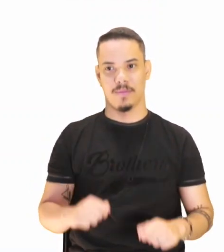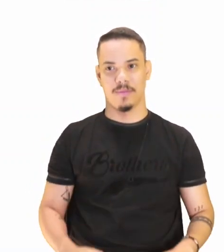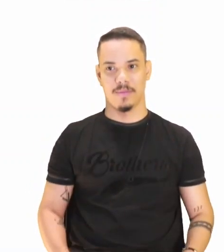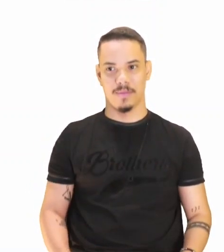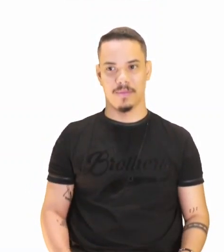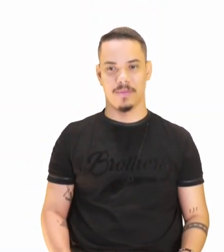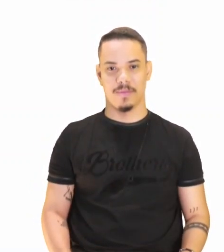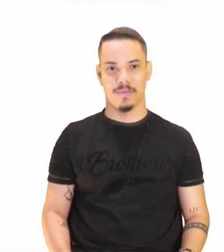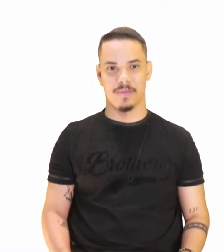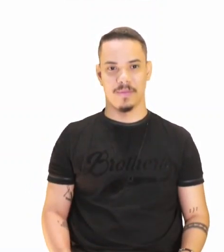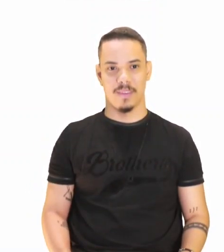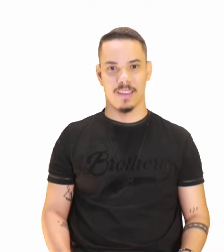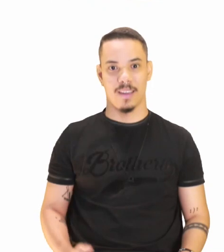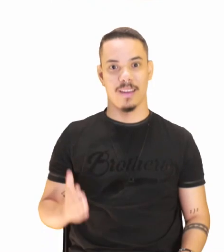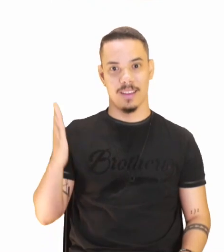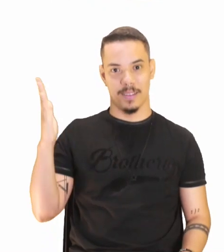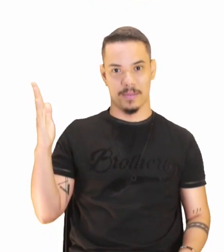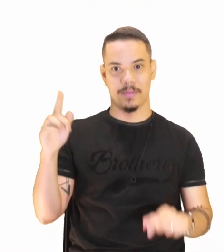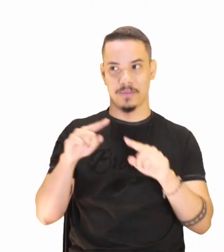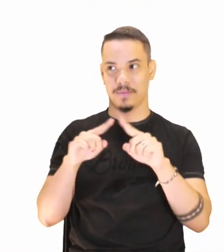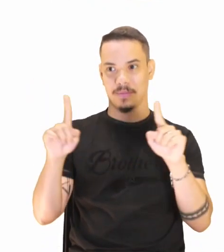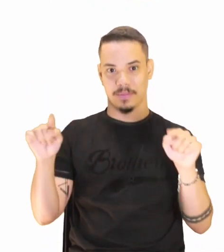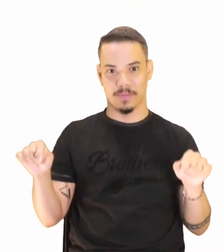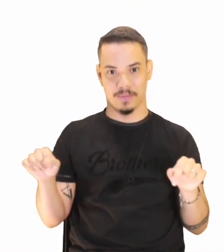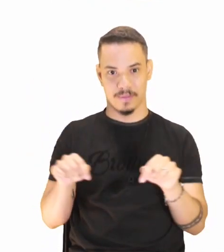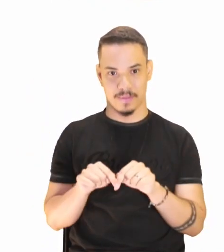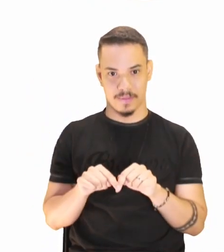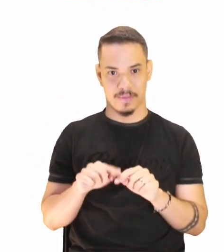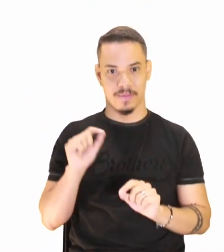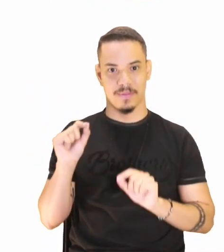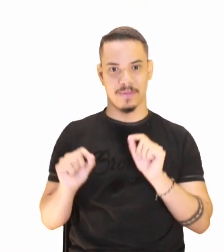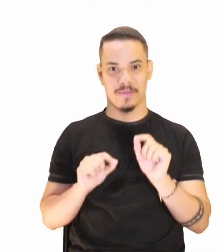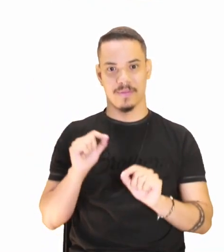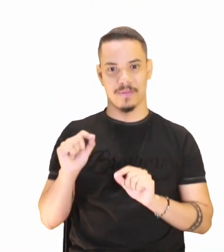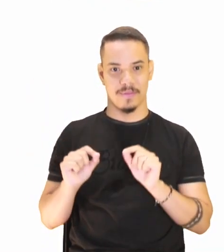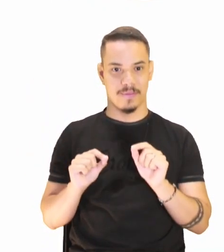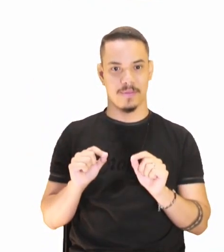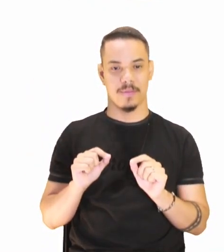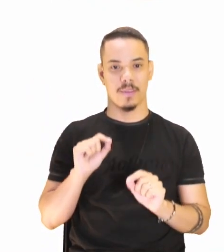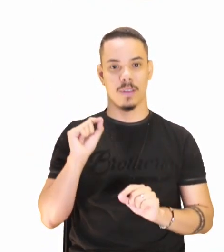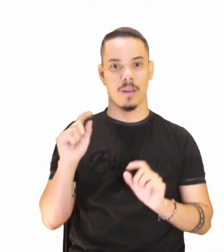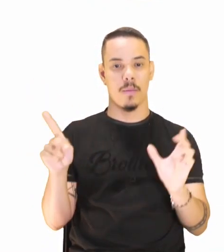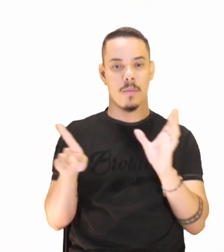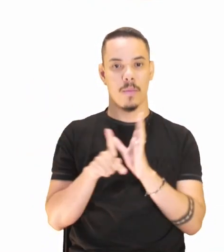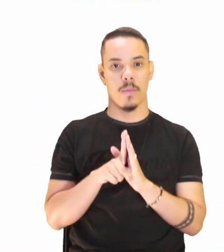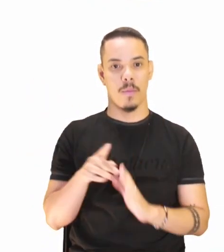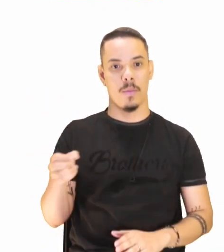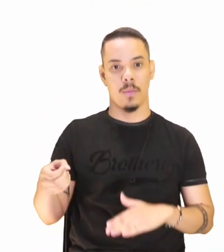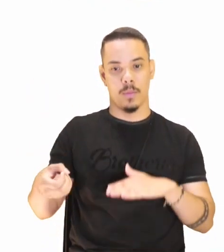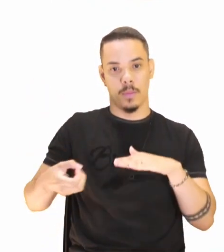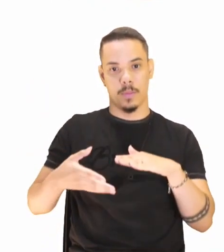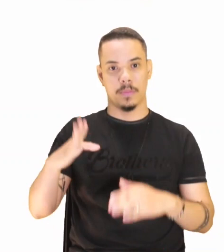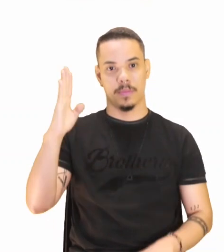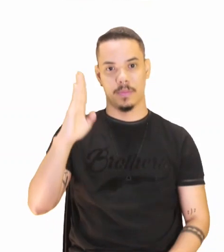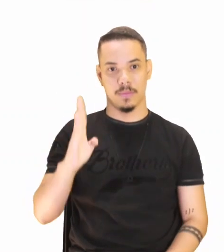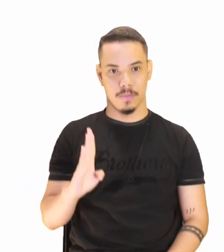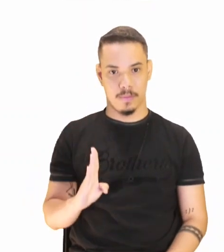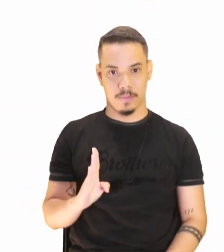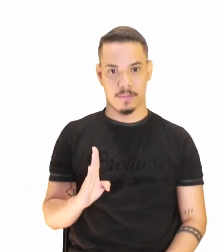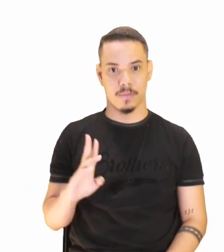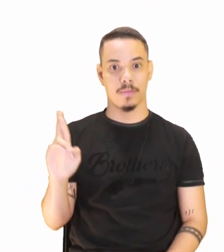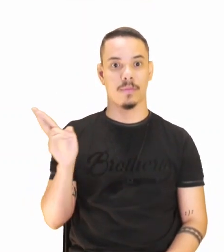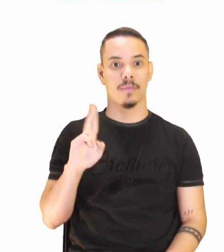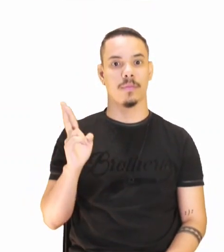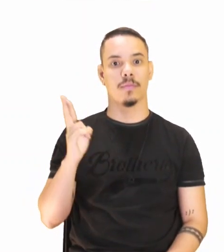aqui já está dizendo que esse quadro é uma obra do modernismo brasileiro. De